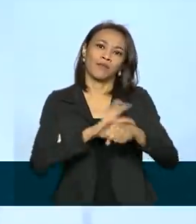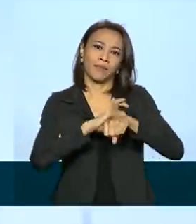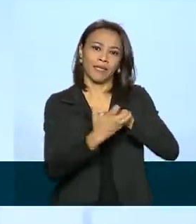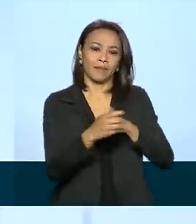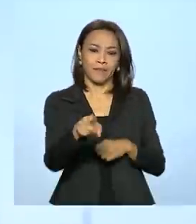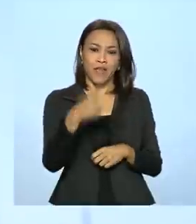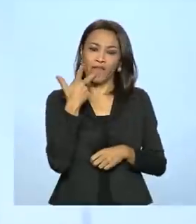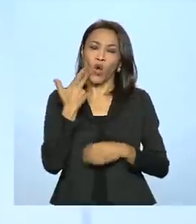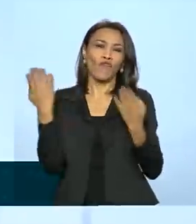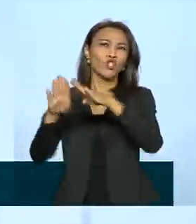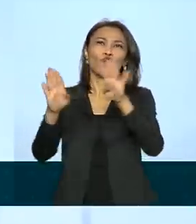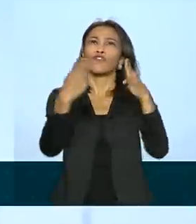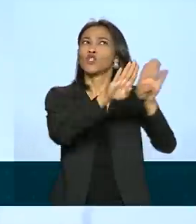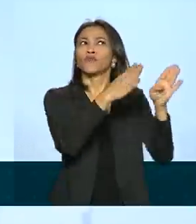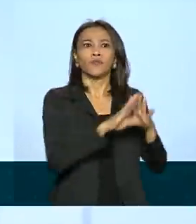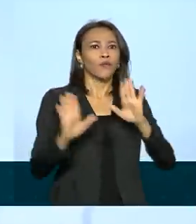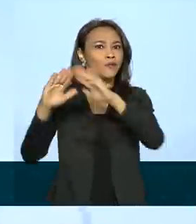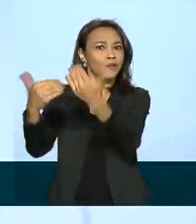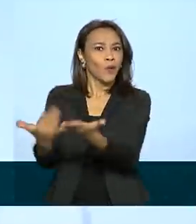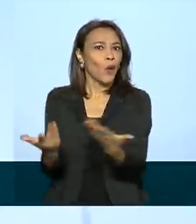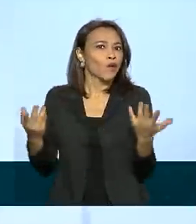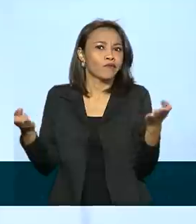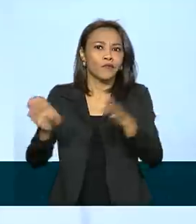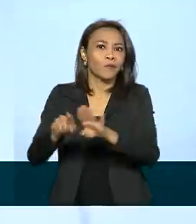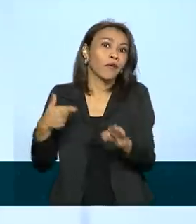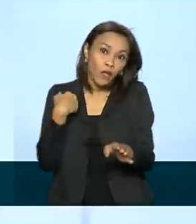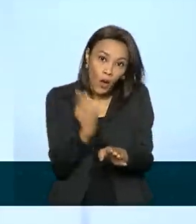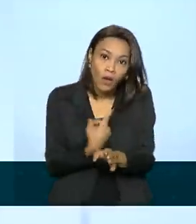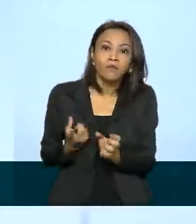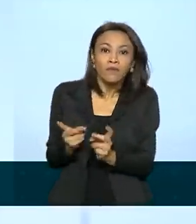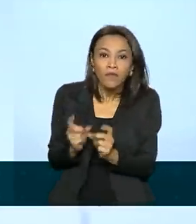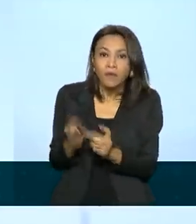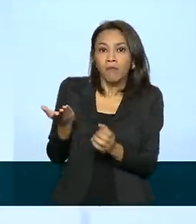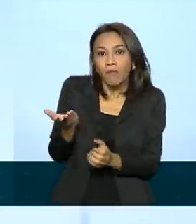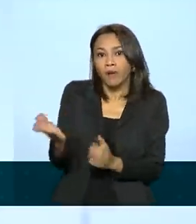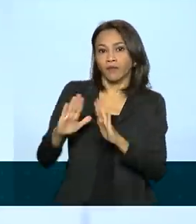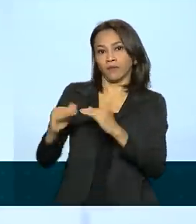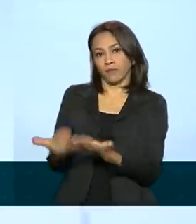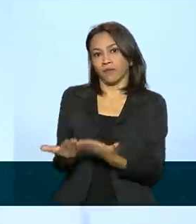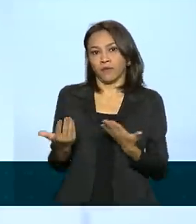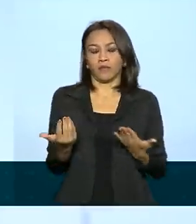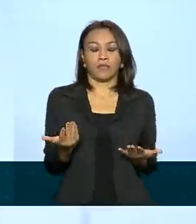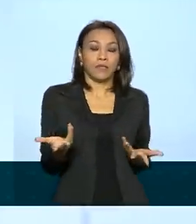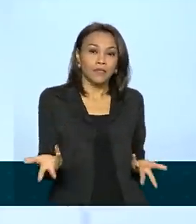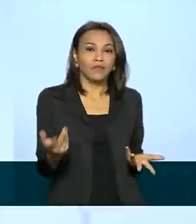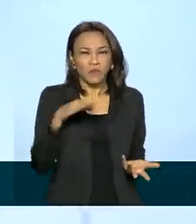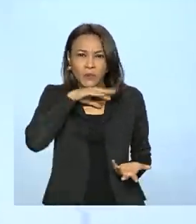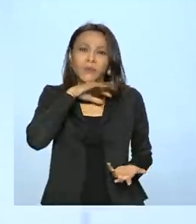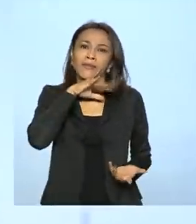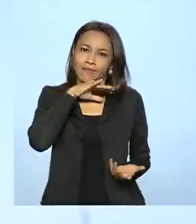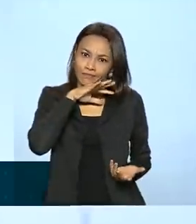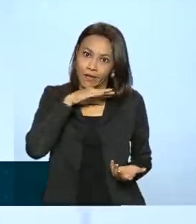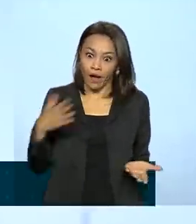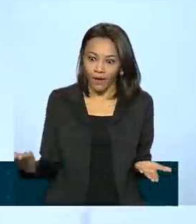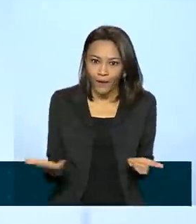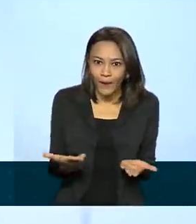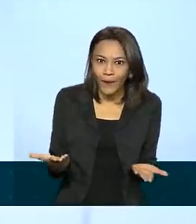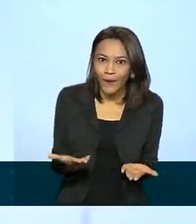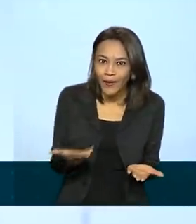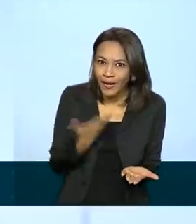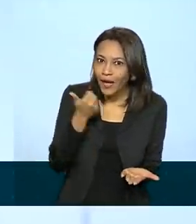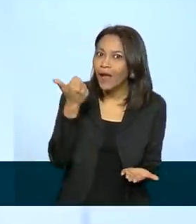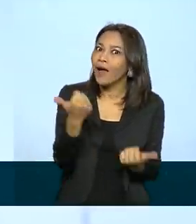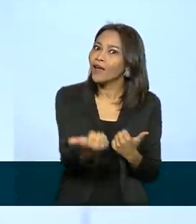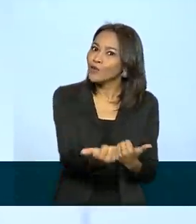tudo, né? As escolas fechou, nós vendíamos para as escolas, então ficou muito ruim. Agora, deu uma